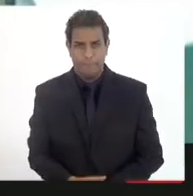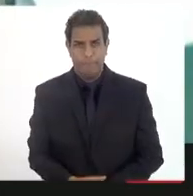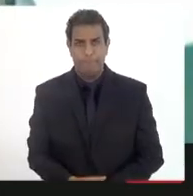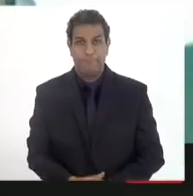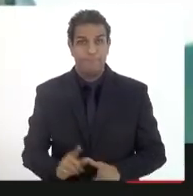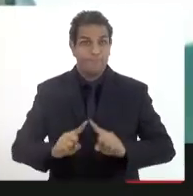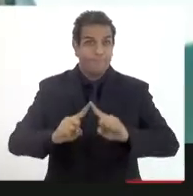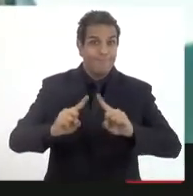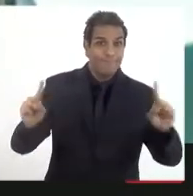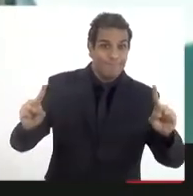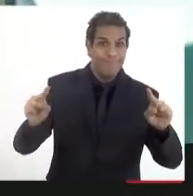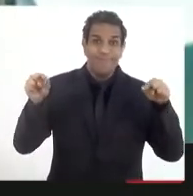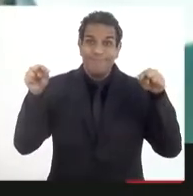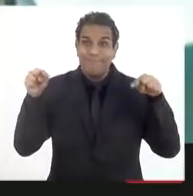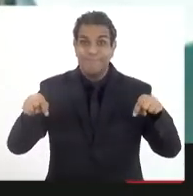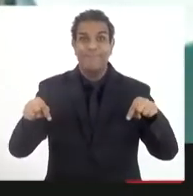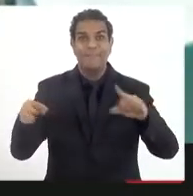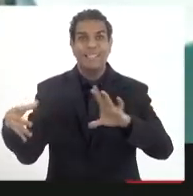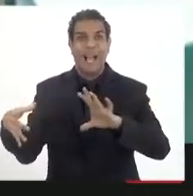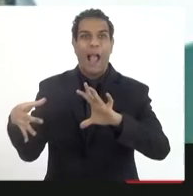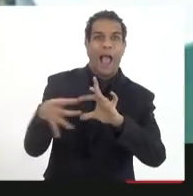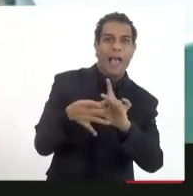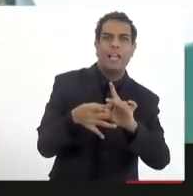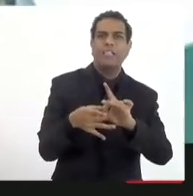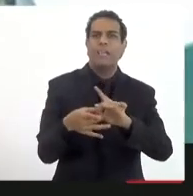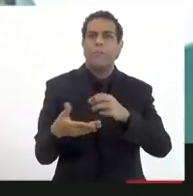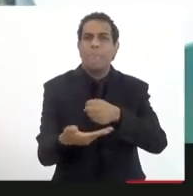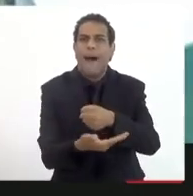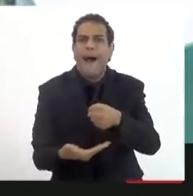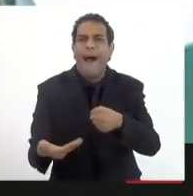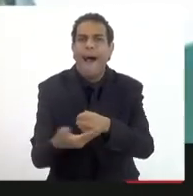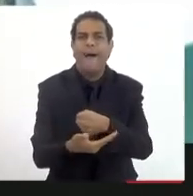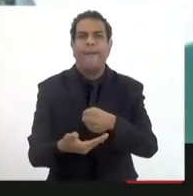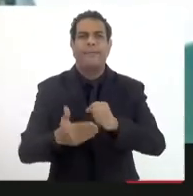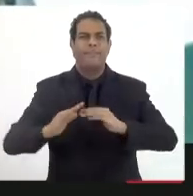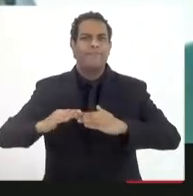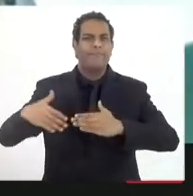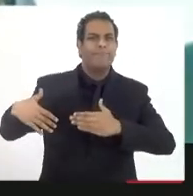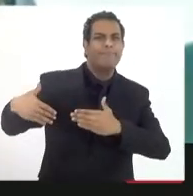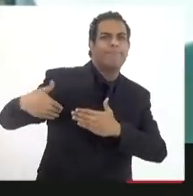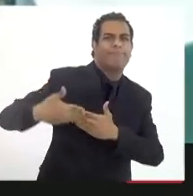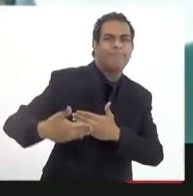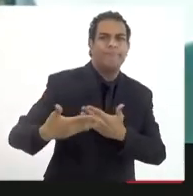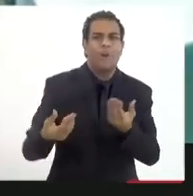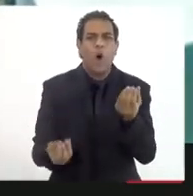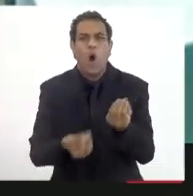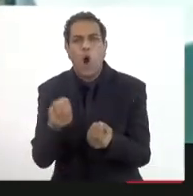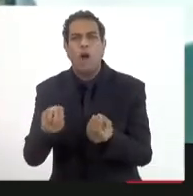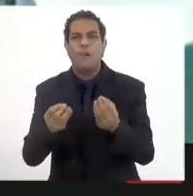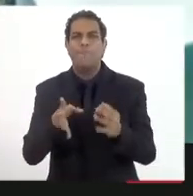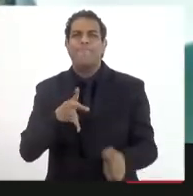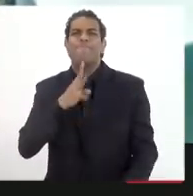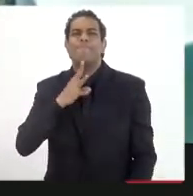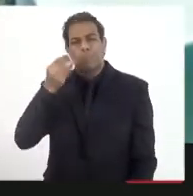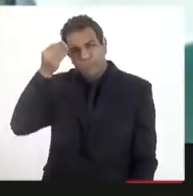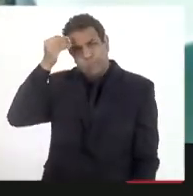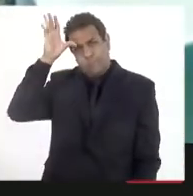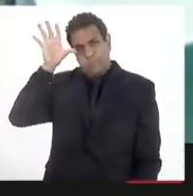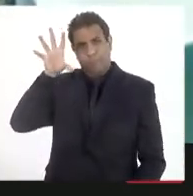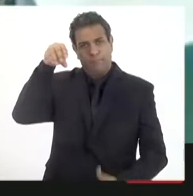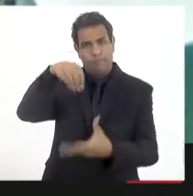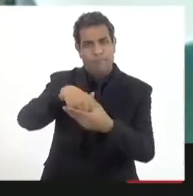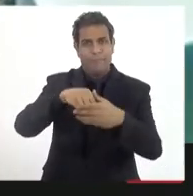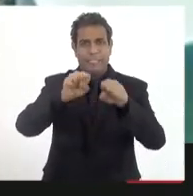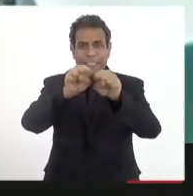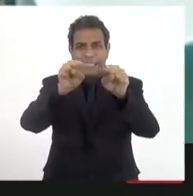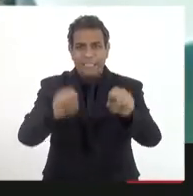Mas, a rede básica de geração de conhecimento é uma infraestrutura